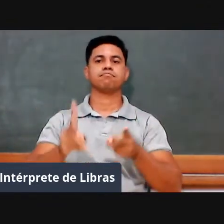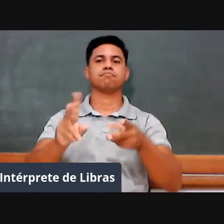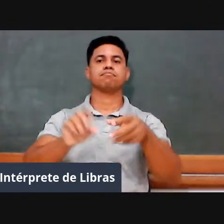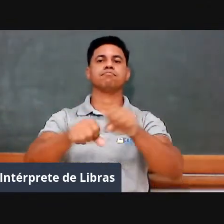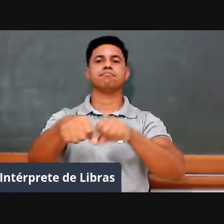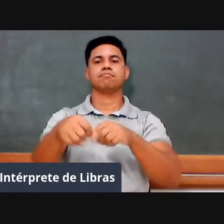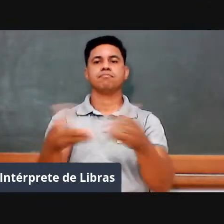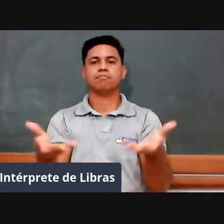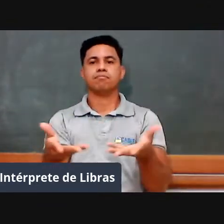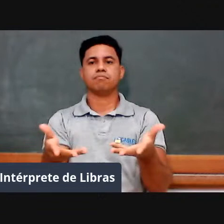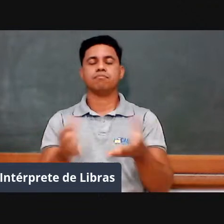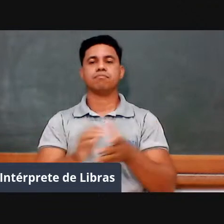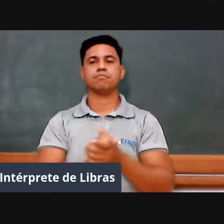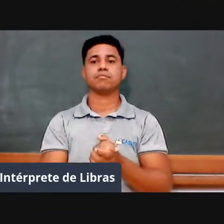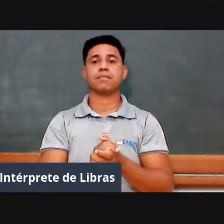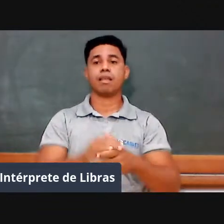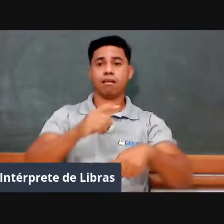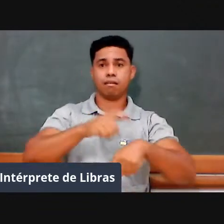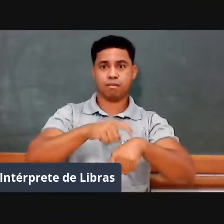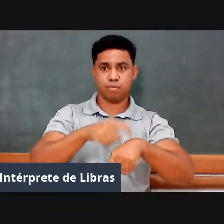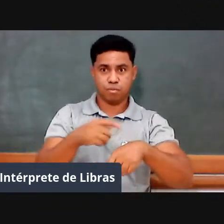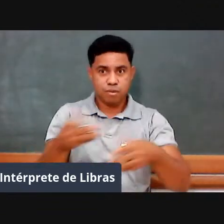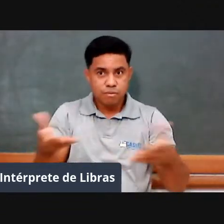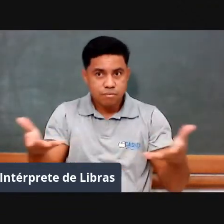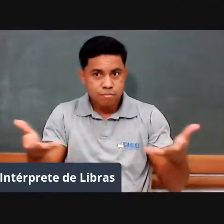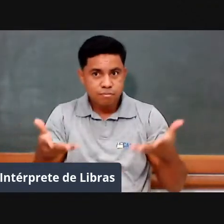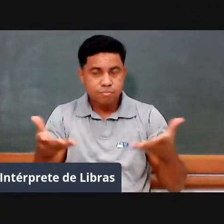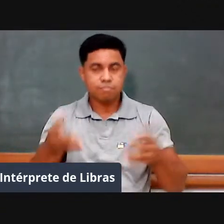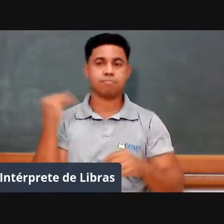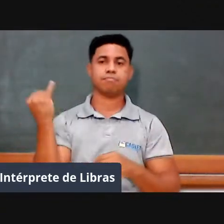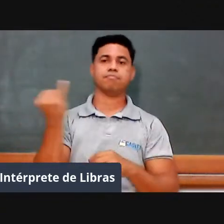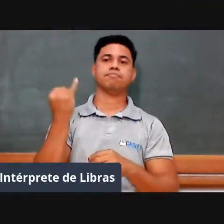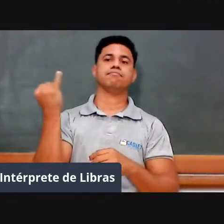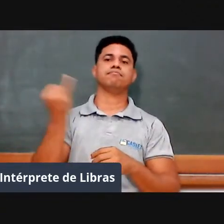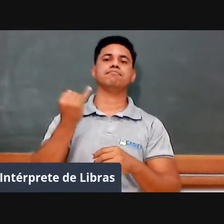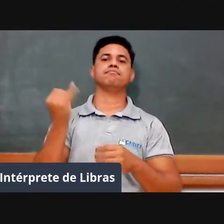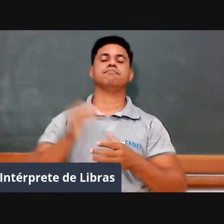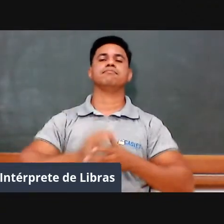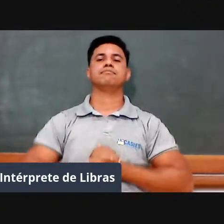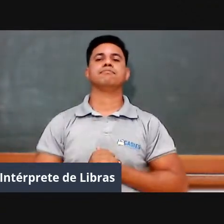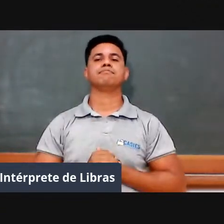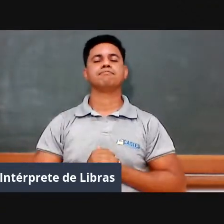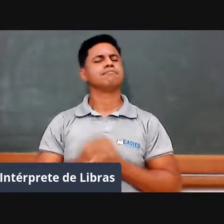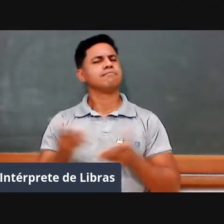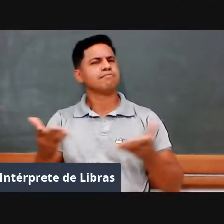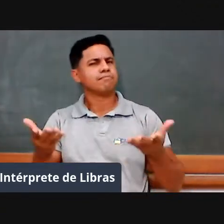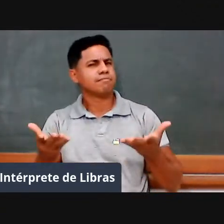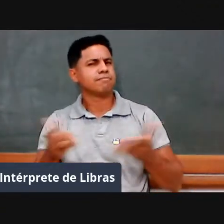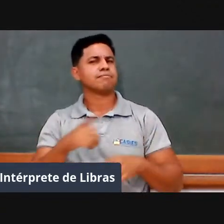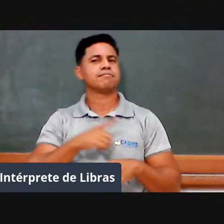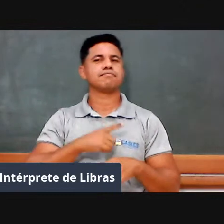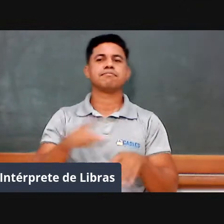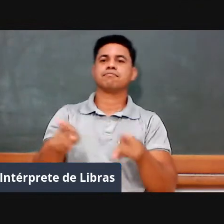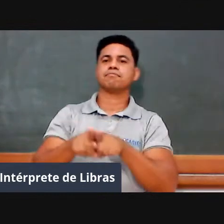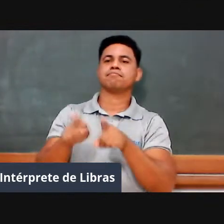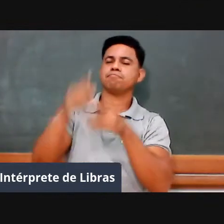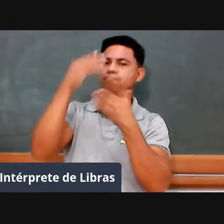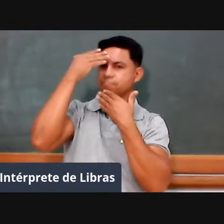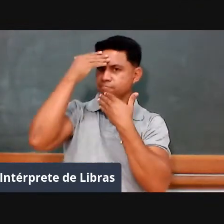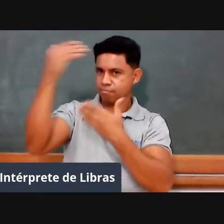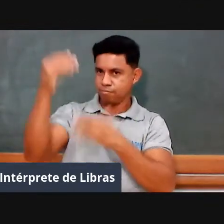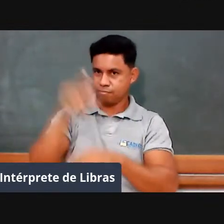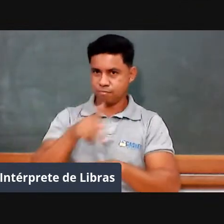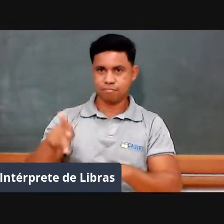encerramento dessa formação. Temos muito, muito mesmo a agradecer ao professor Wagner